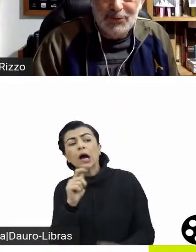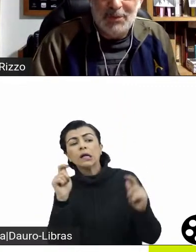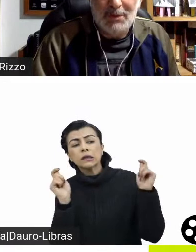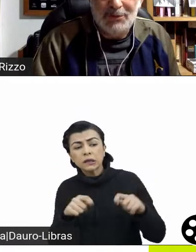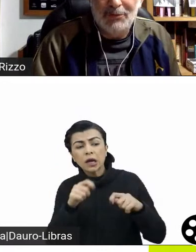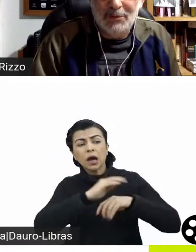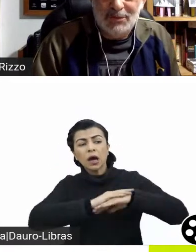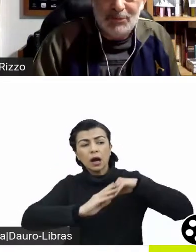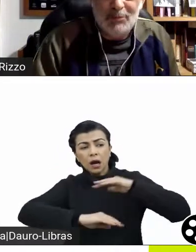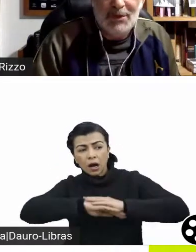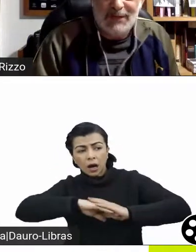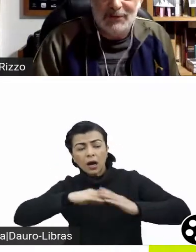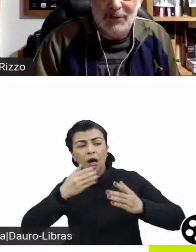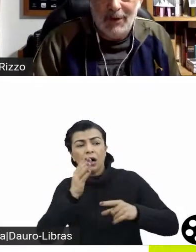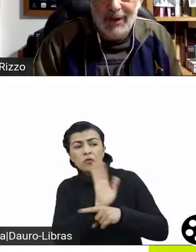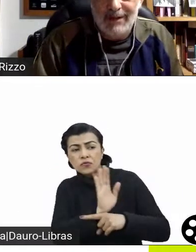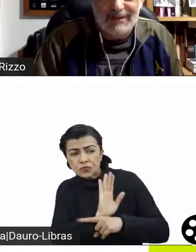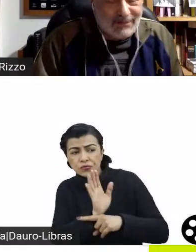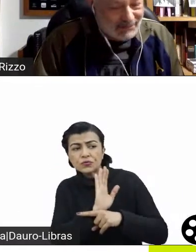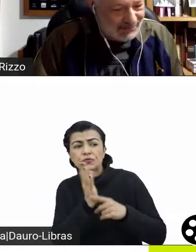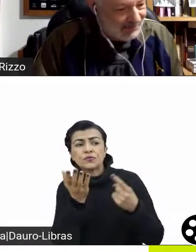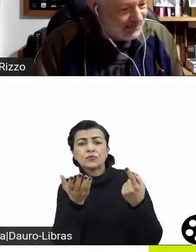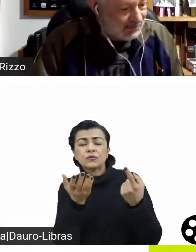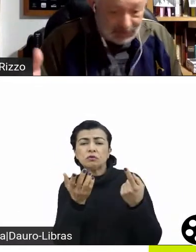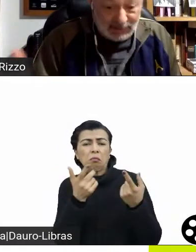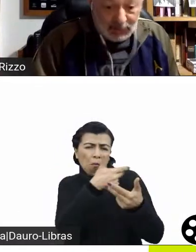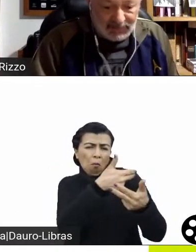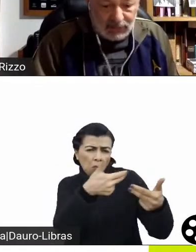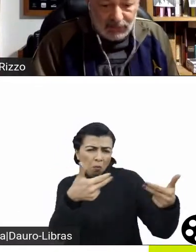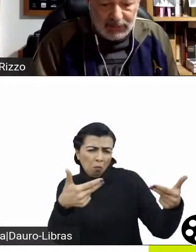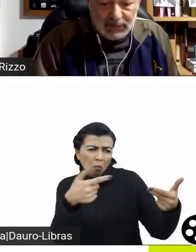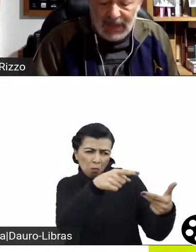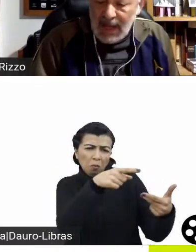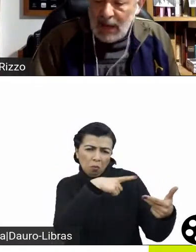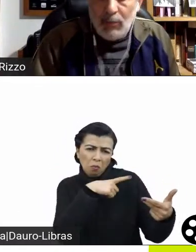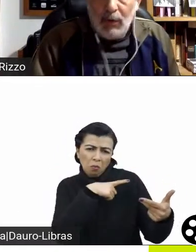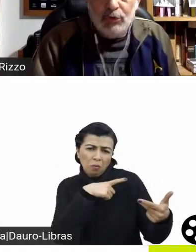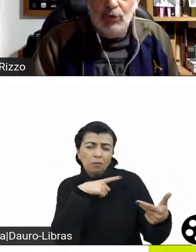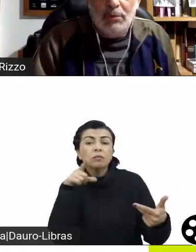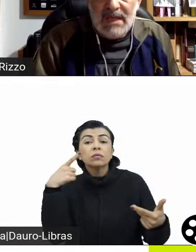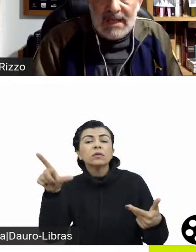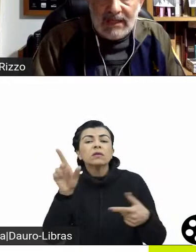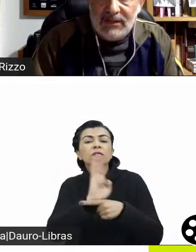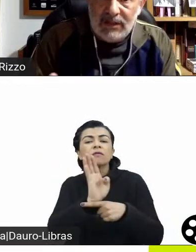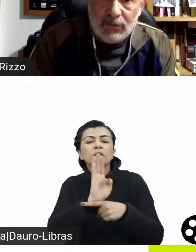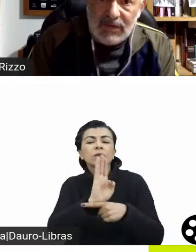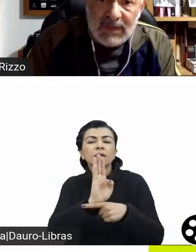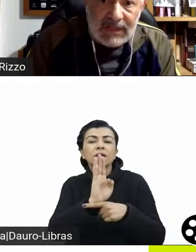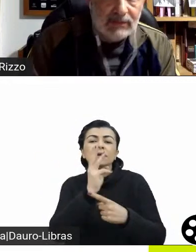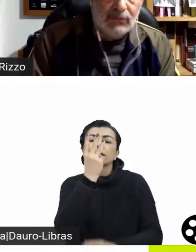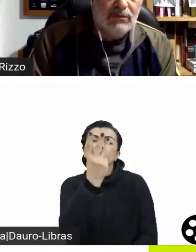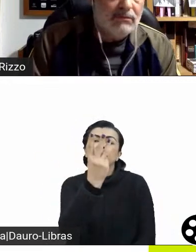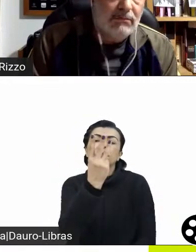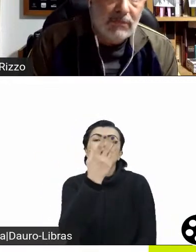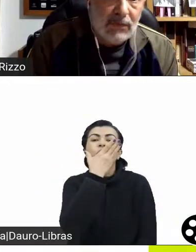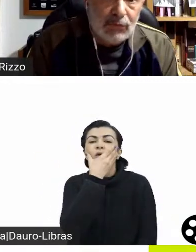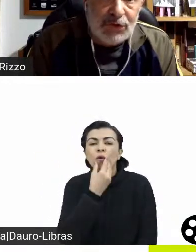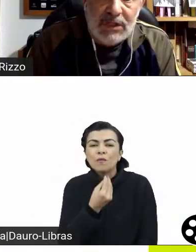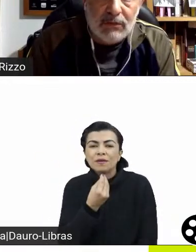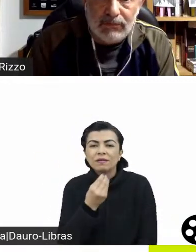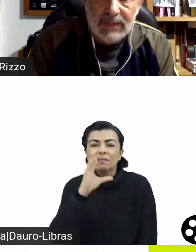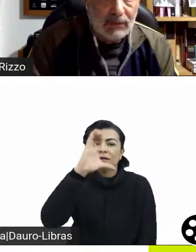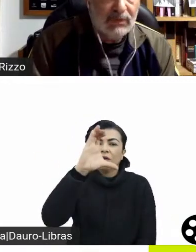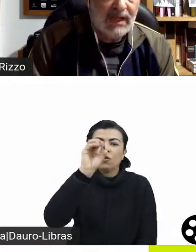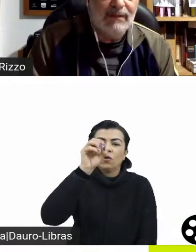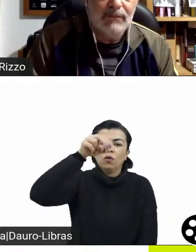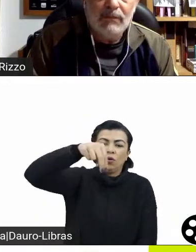sobretudo nos primeiros filmes, por um punhado de Dó, e o Três Homens em Conflito também, com uma autonomia que diretores americanos não